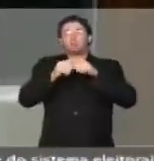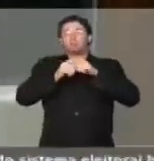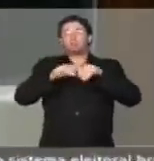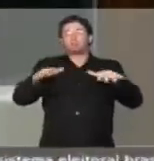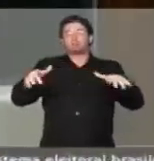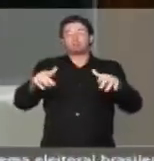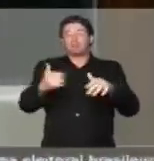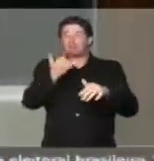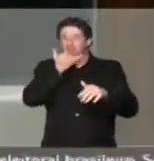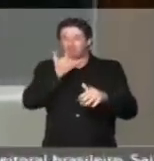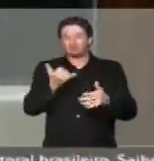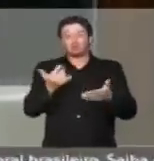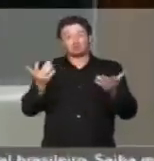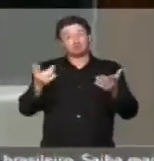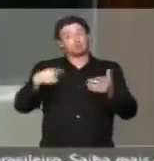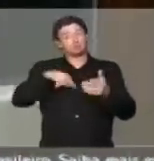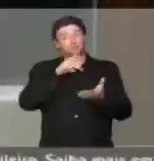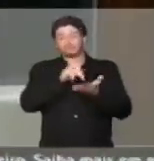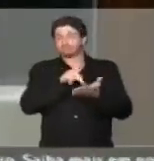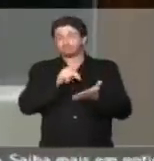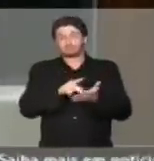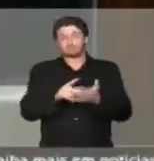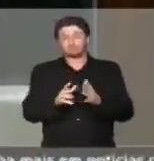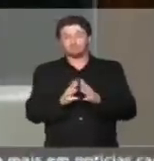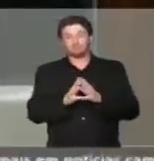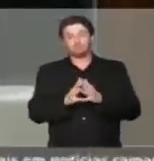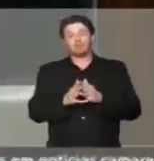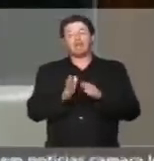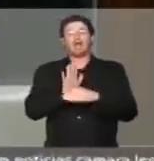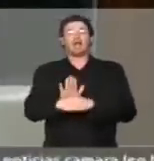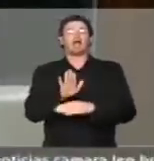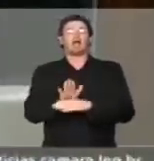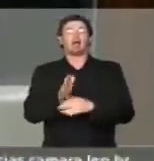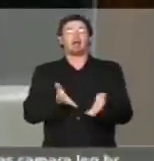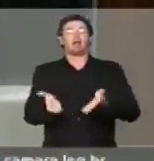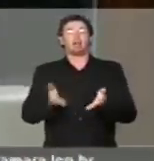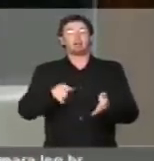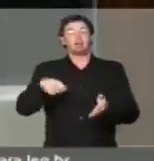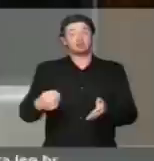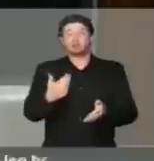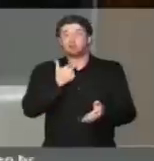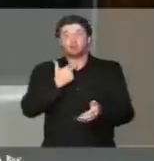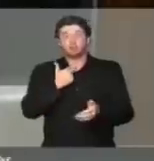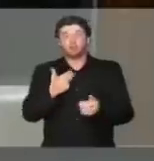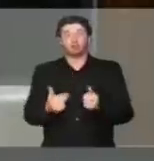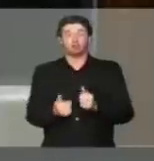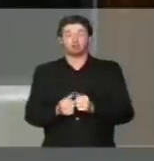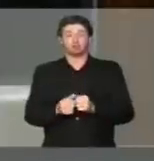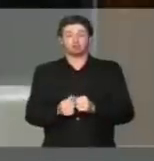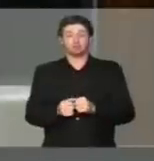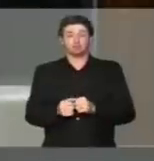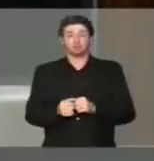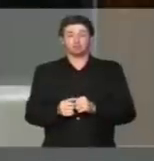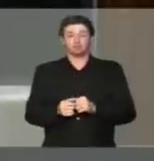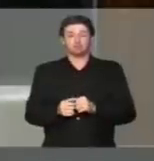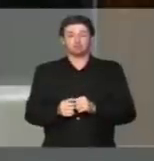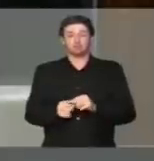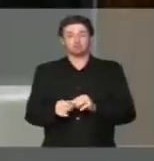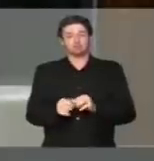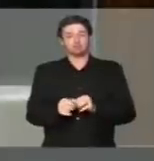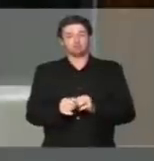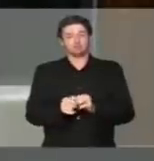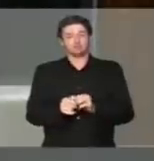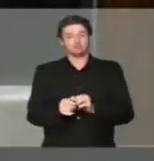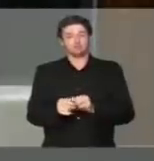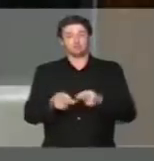Aí a gente vai estar efetivamente beneficiando quem não pode ser beneficiado. Então, a aprovação